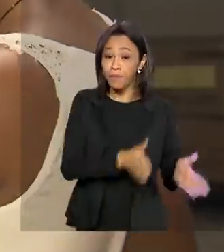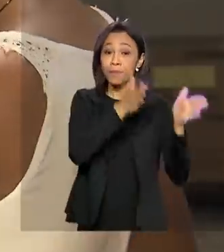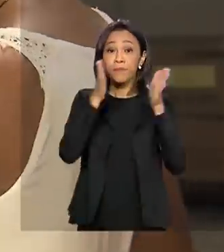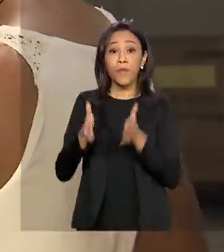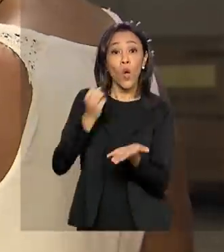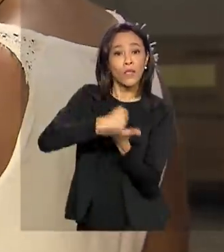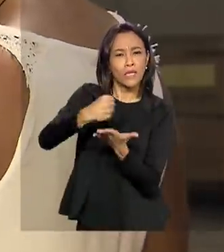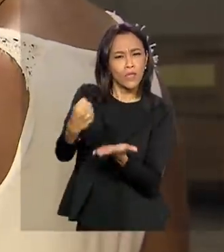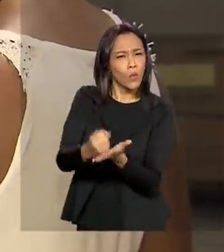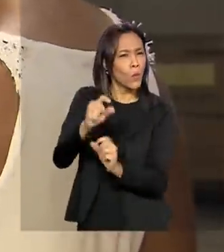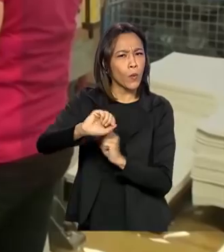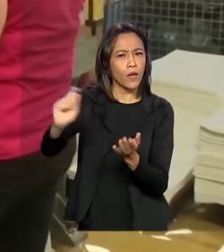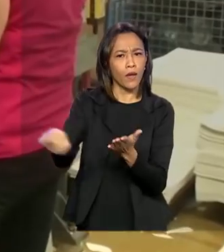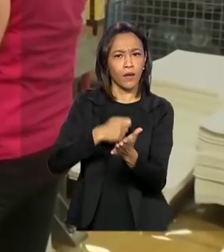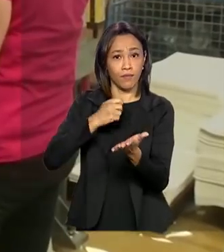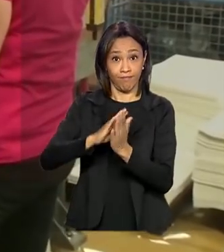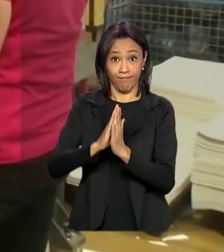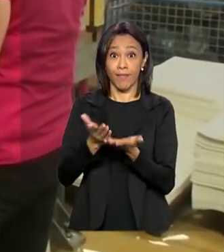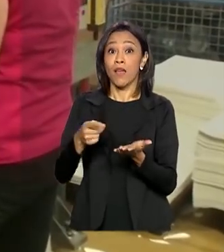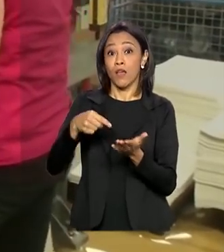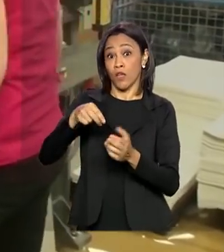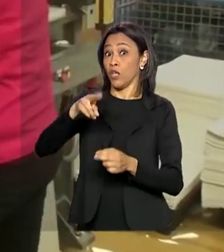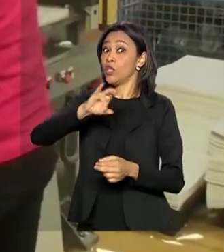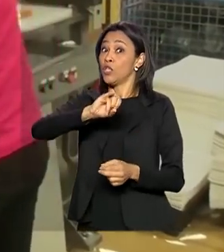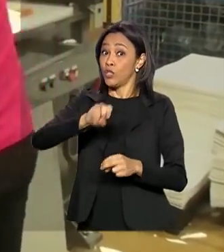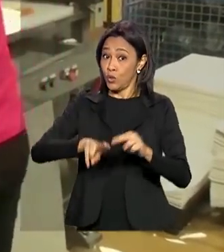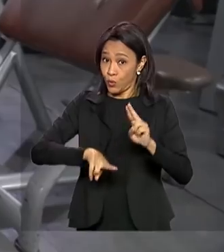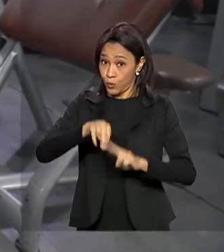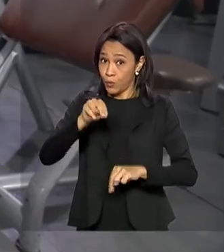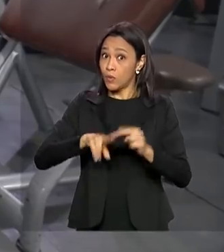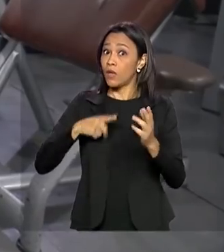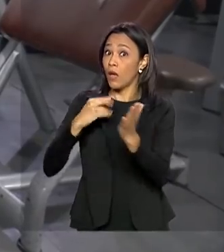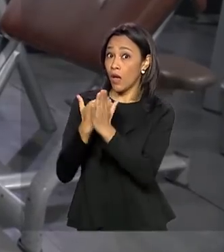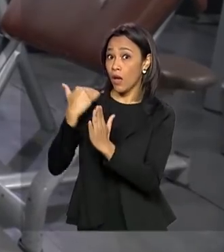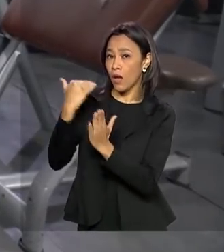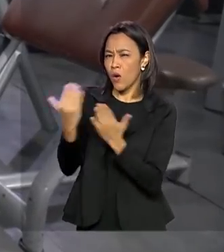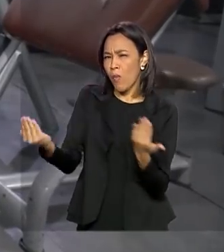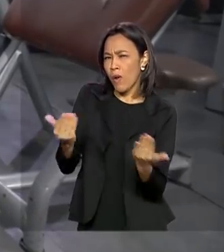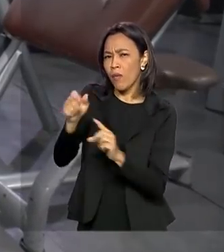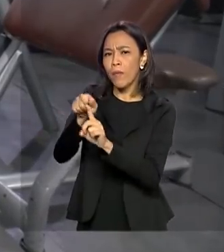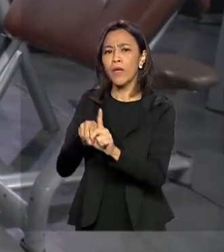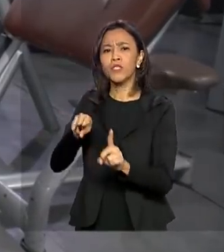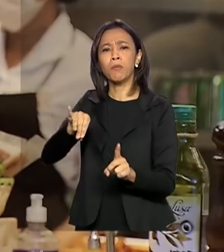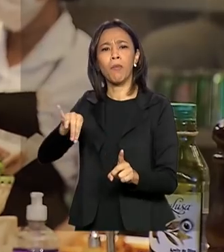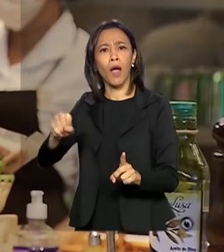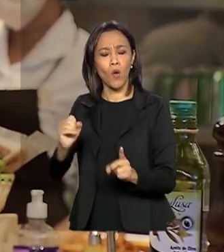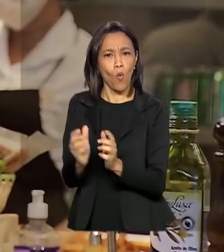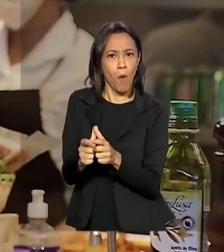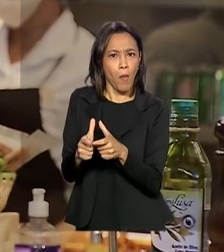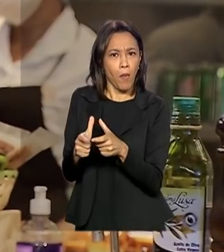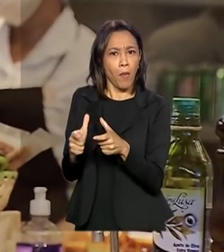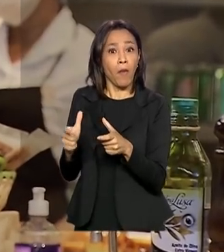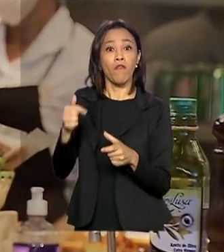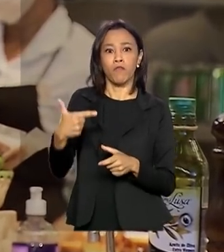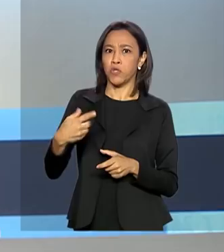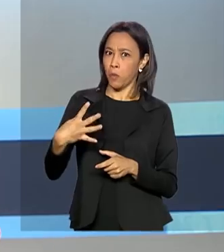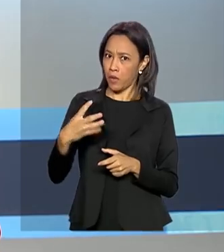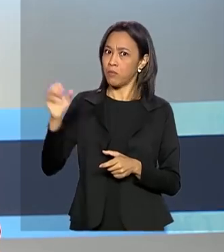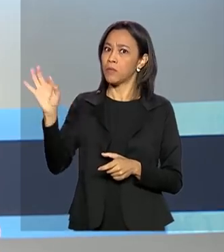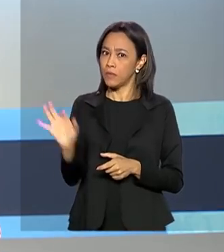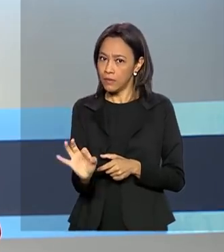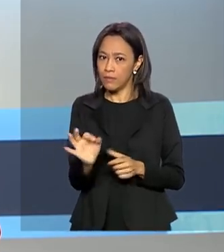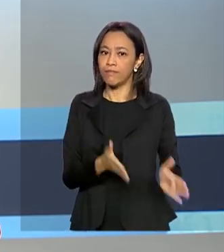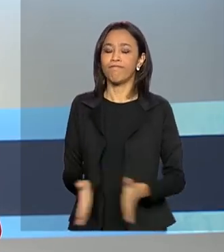Contratações com carteira de trabalho em junho tem alta em relação a maio. As admissões cresceram 24%.